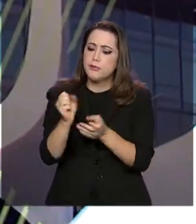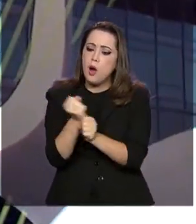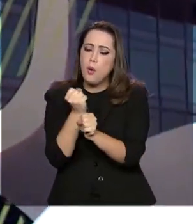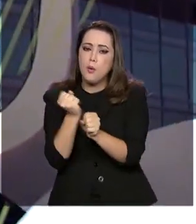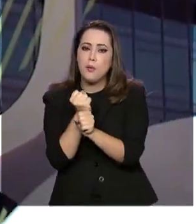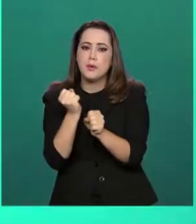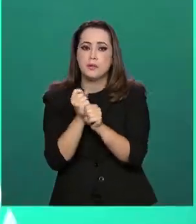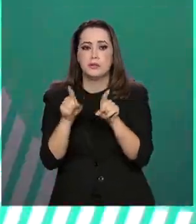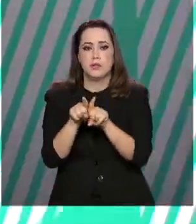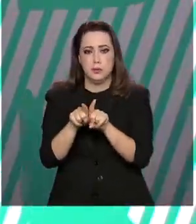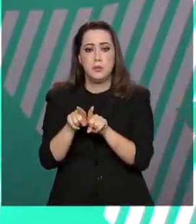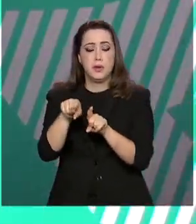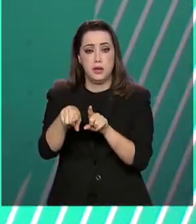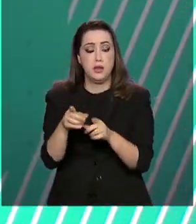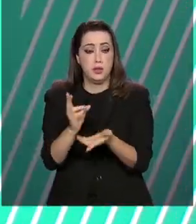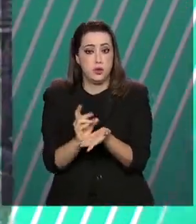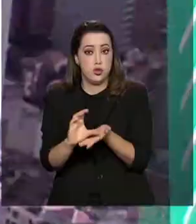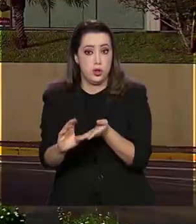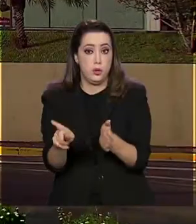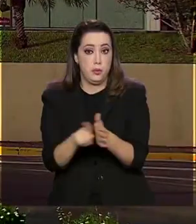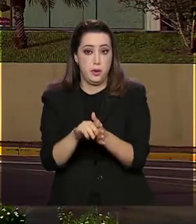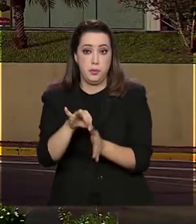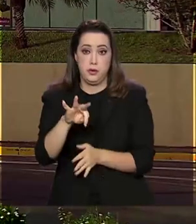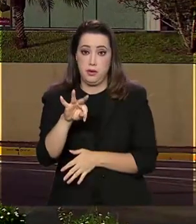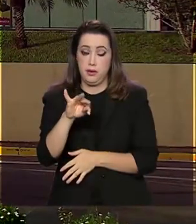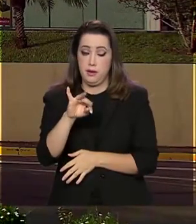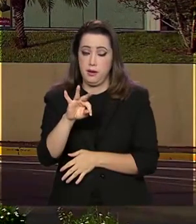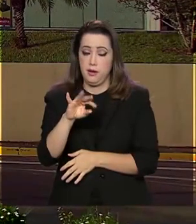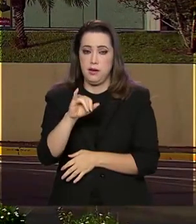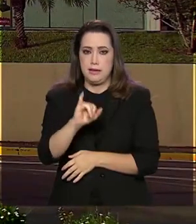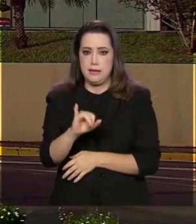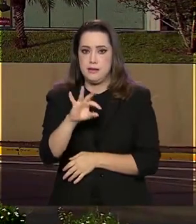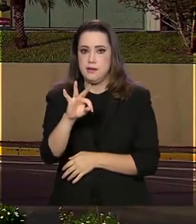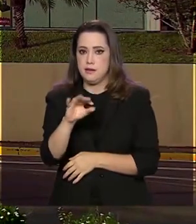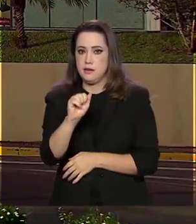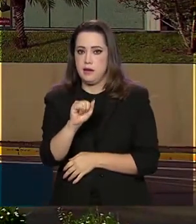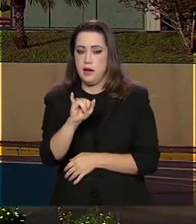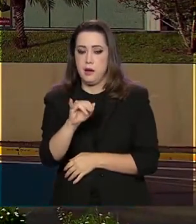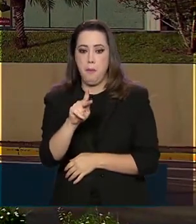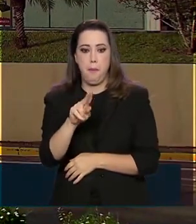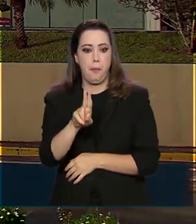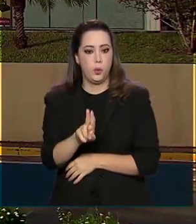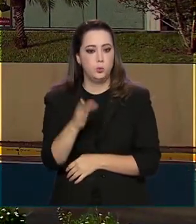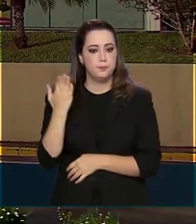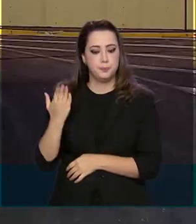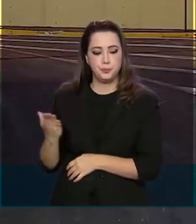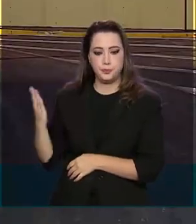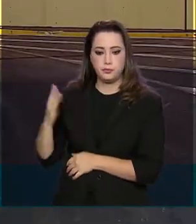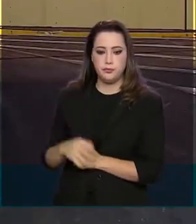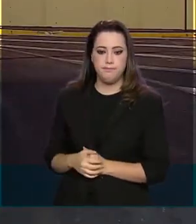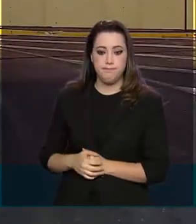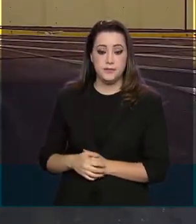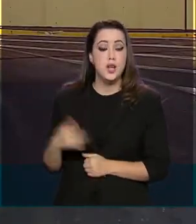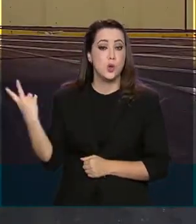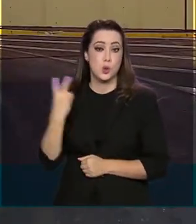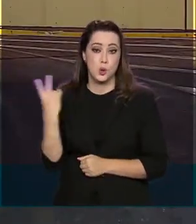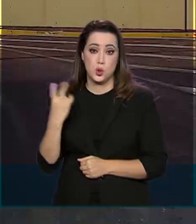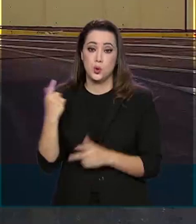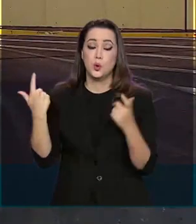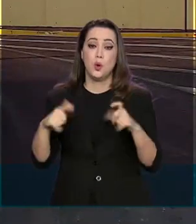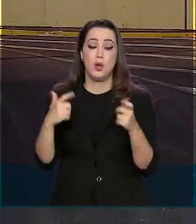da Itaipu Binacional. O aeroporto de Foz do Iguaçu é o segundo em número de turistas